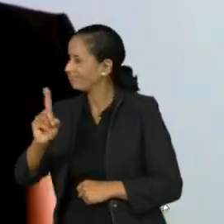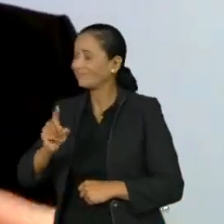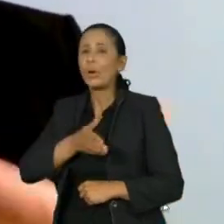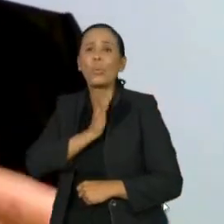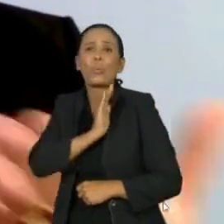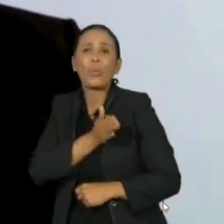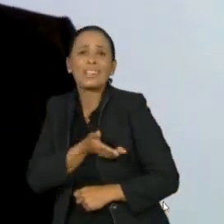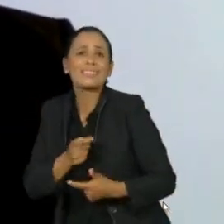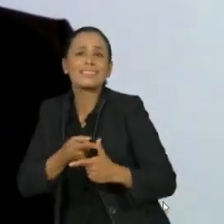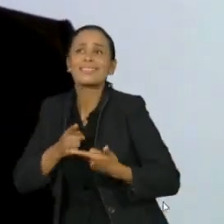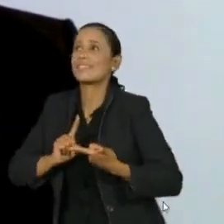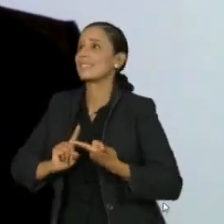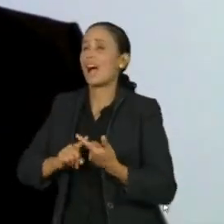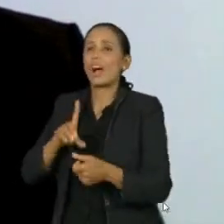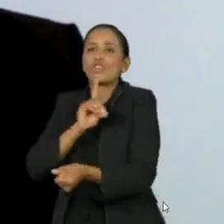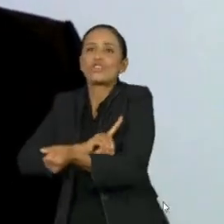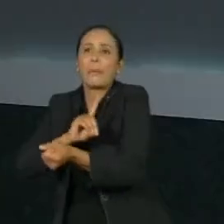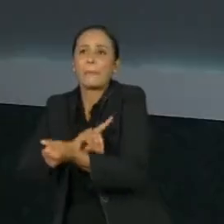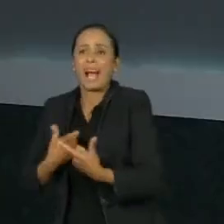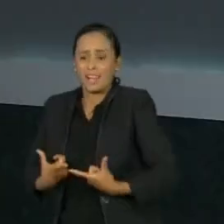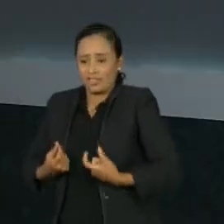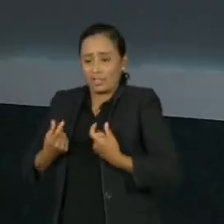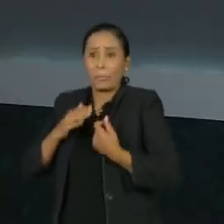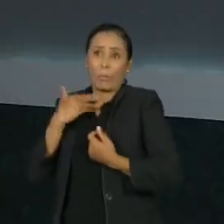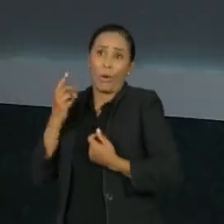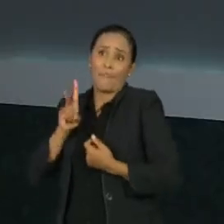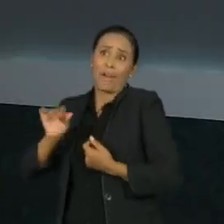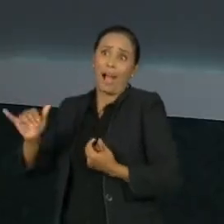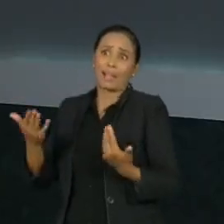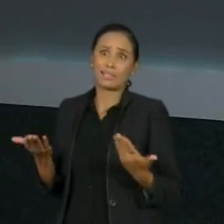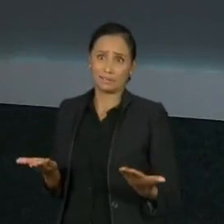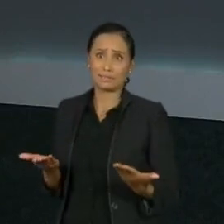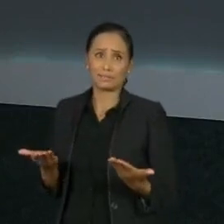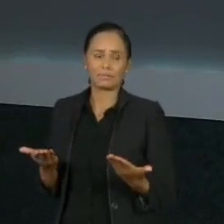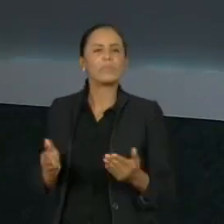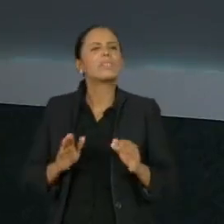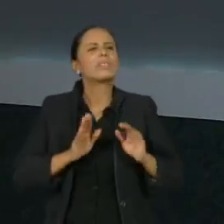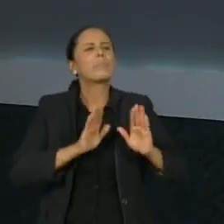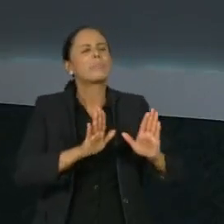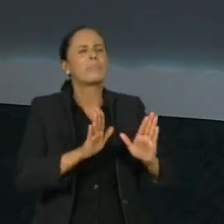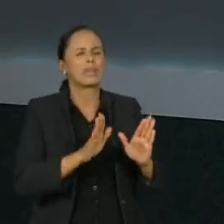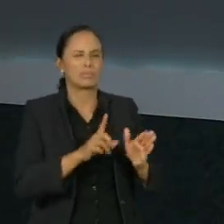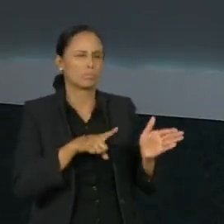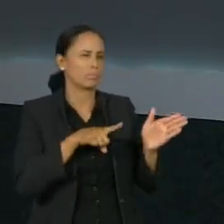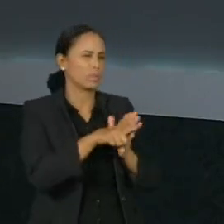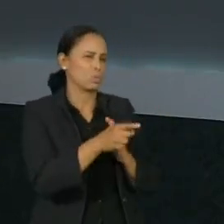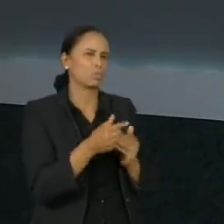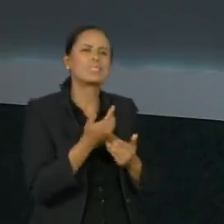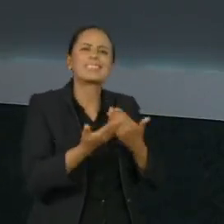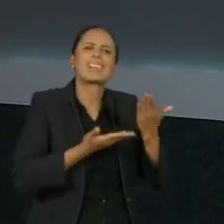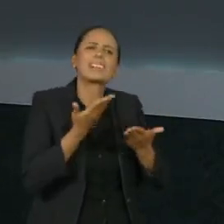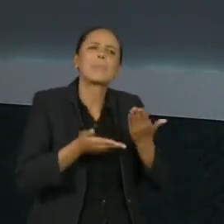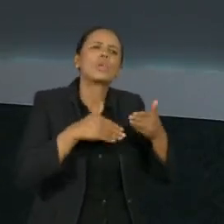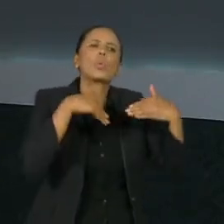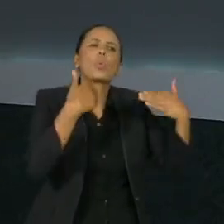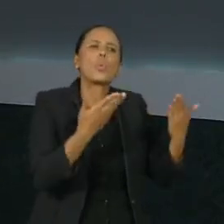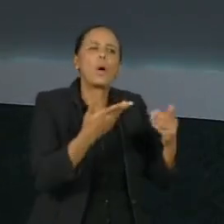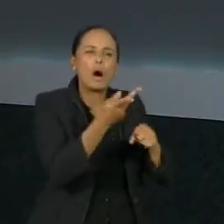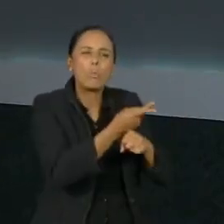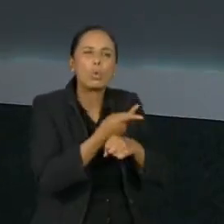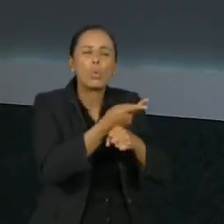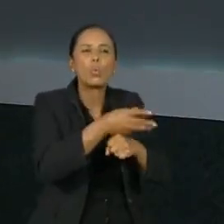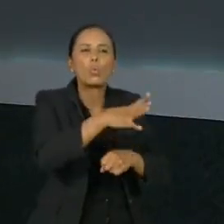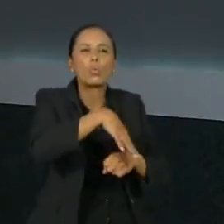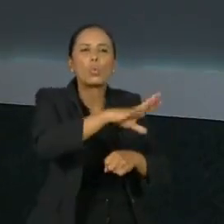diabetes, as pessoas estão morrendo com câncer. Quais tratamentos devem ser procurados na rede pública de saúde